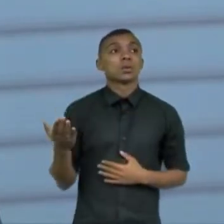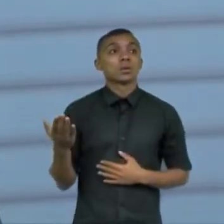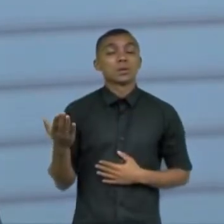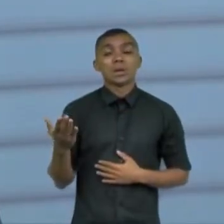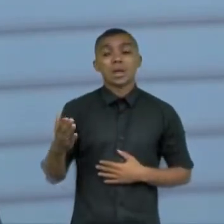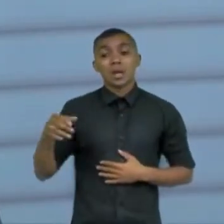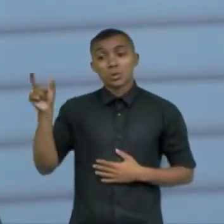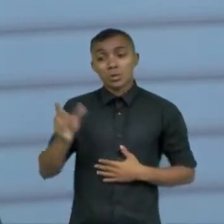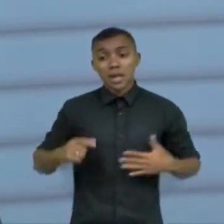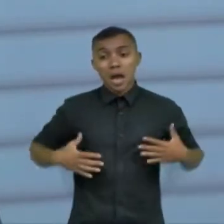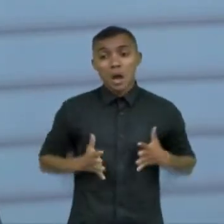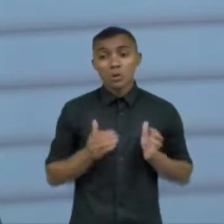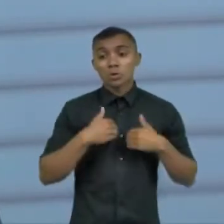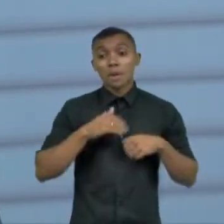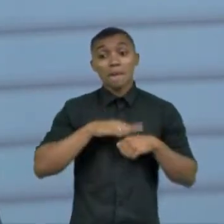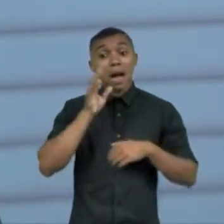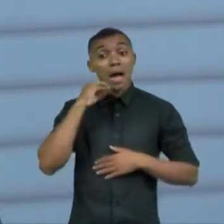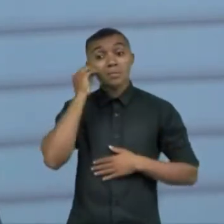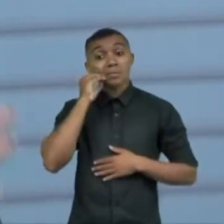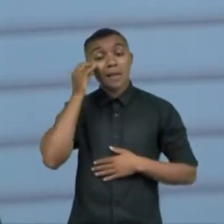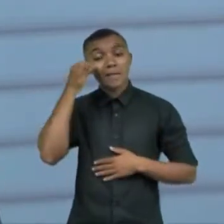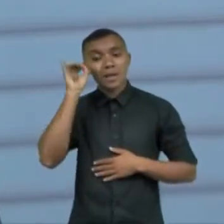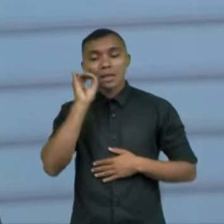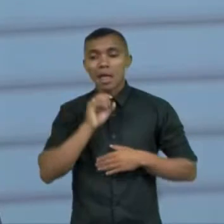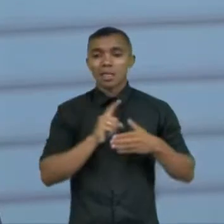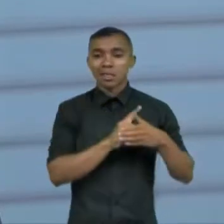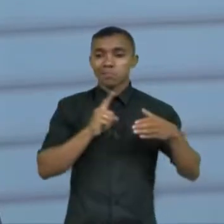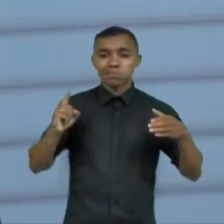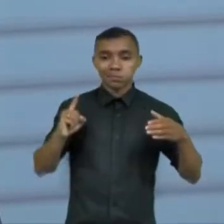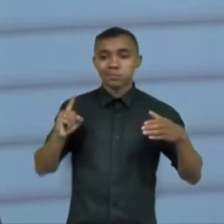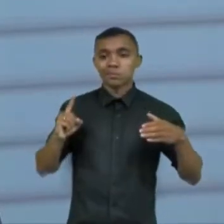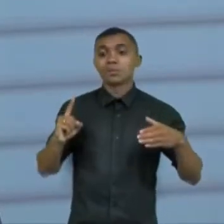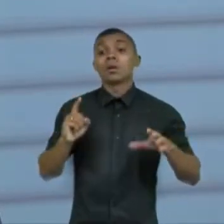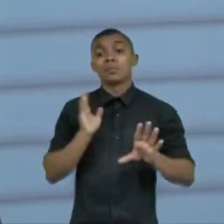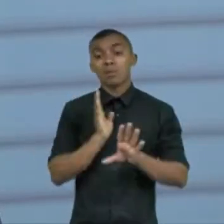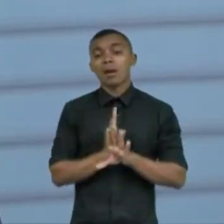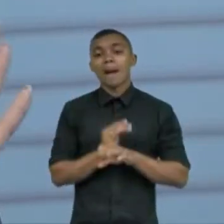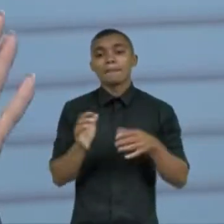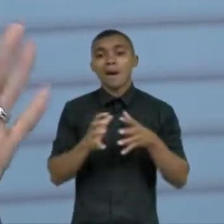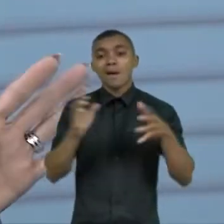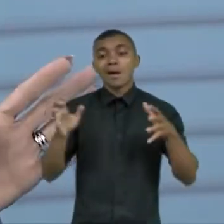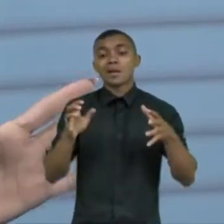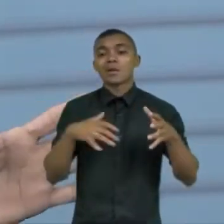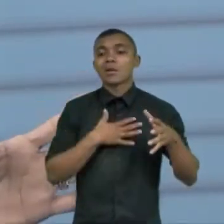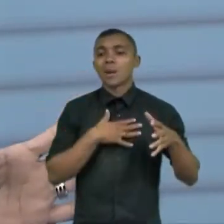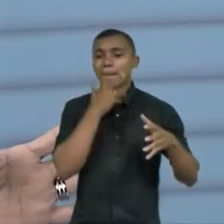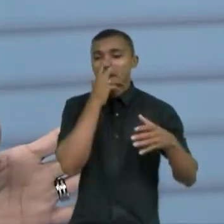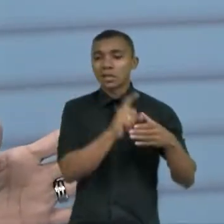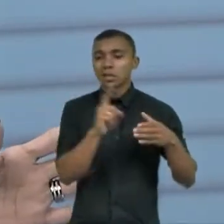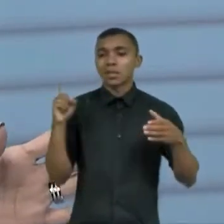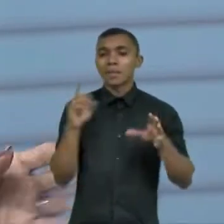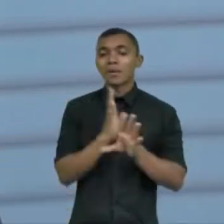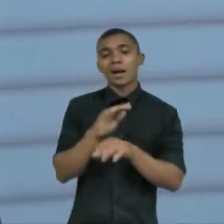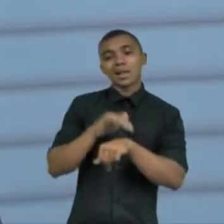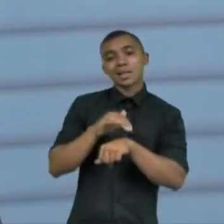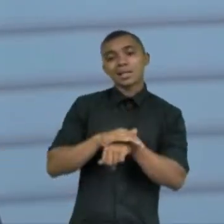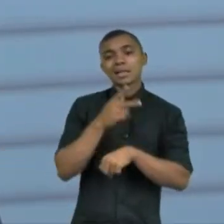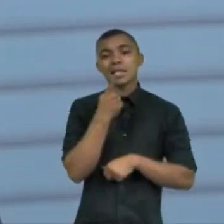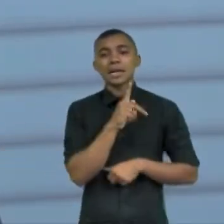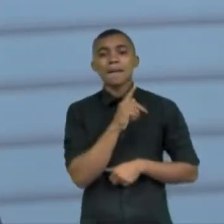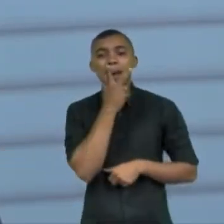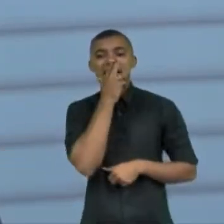vivência mais ampla e não se isole tanto porque é uma tendência o isolamento até para se autoproteger né